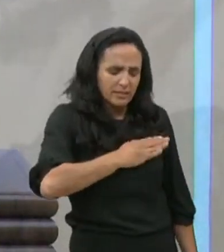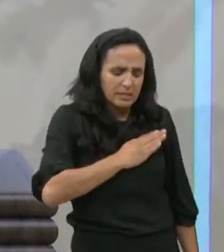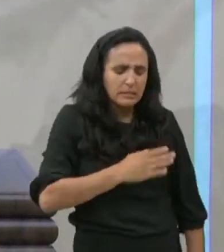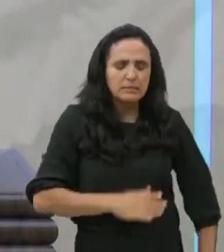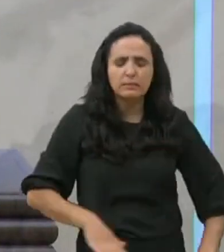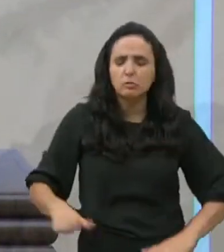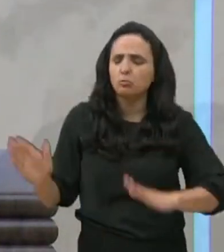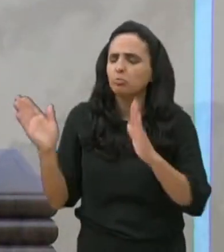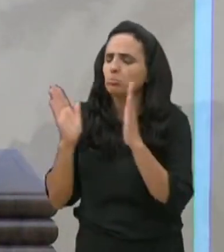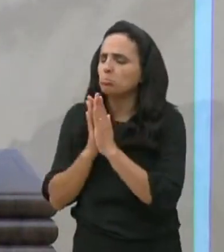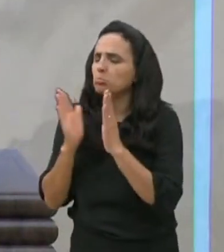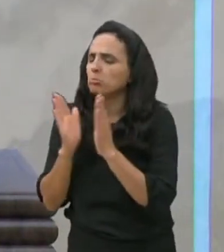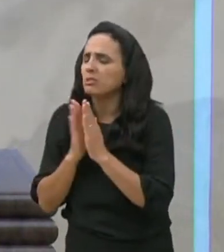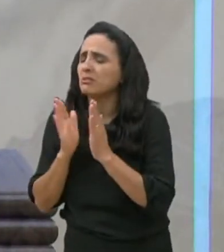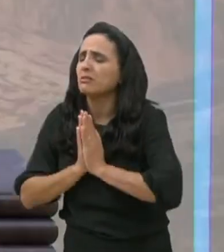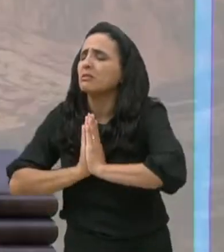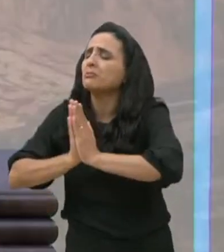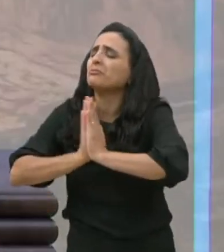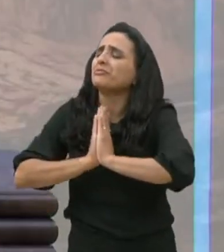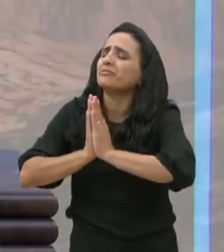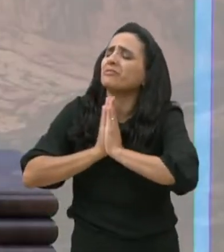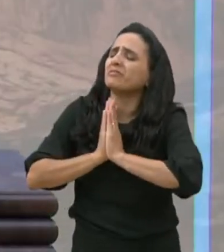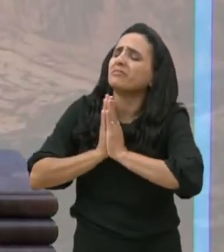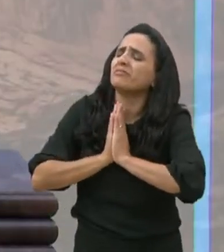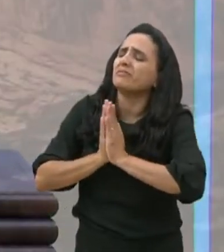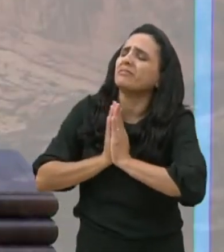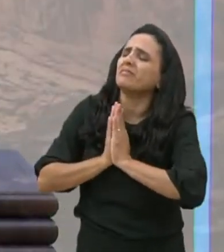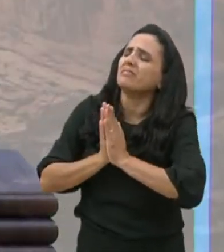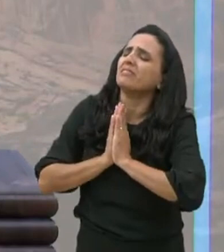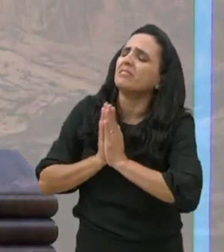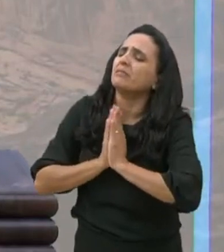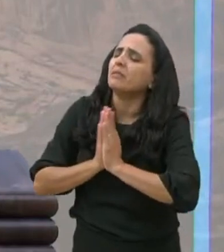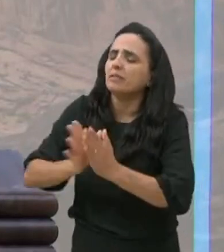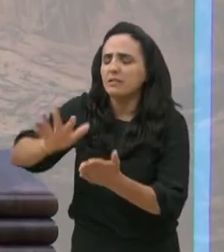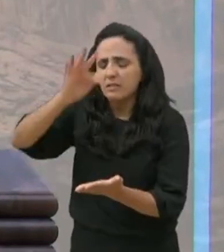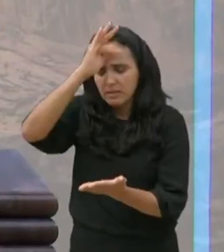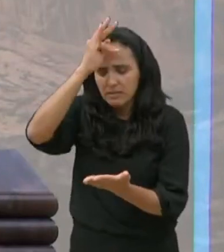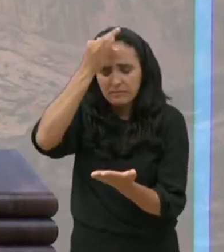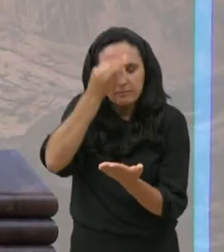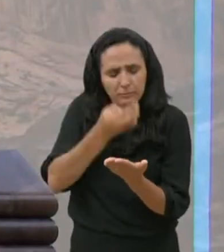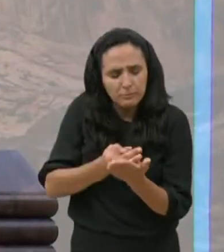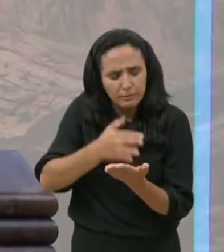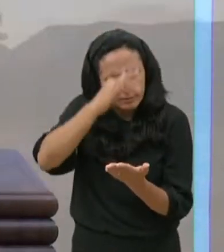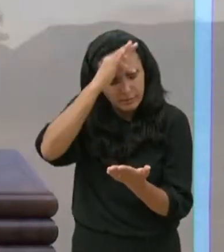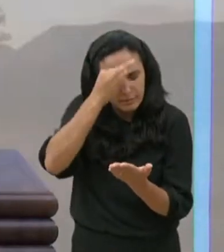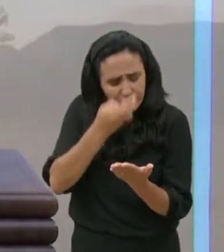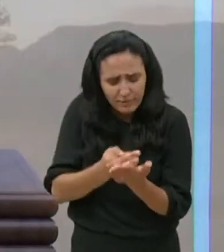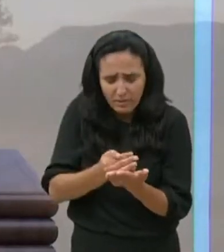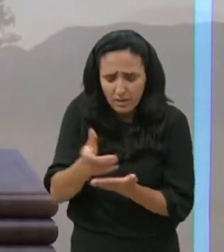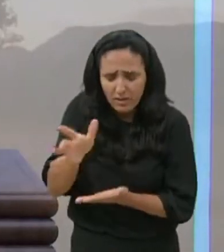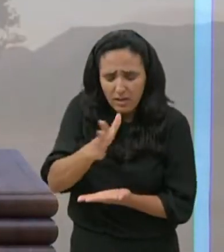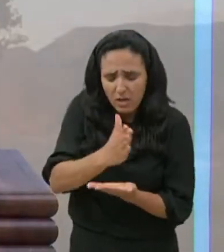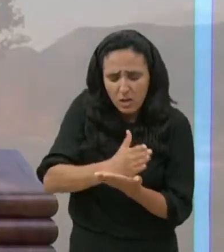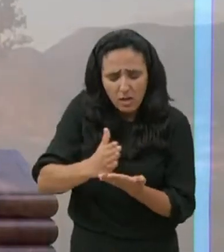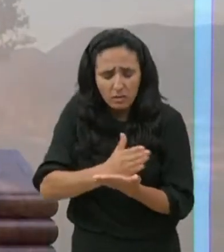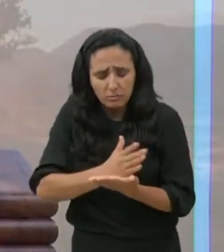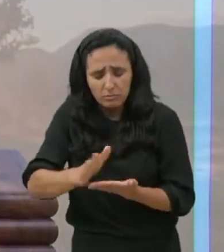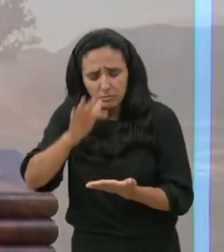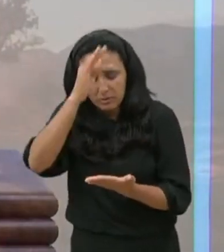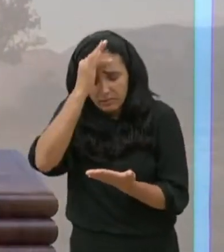ouvindo esta palavra, esta ministração, Senhor, mas a fé está lá embaixo, a fé está embaixo,